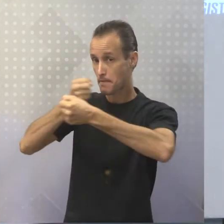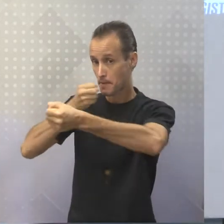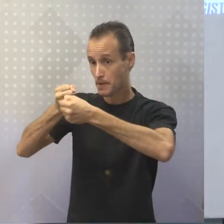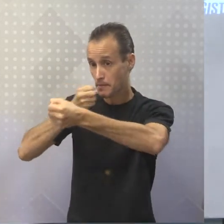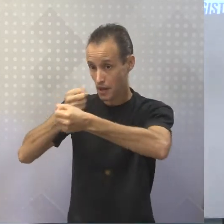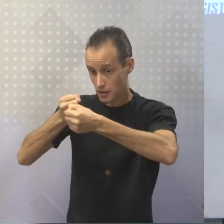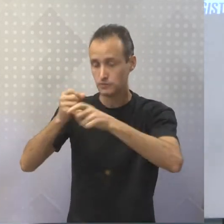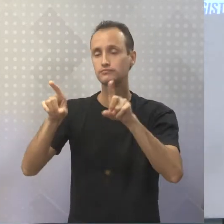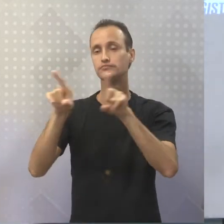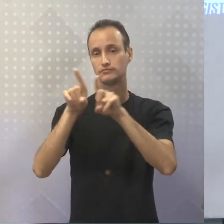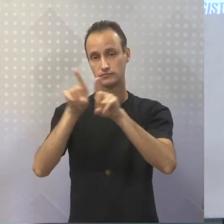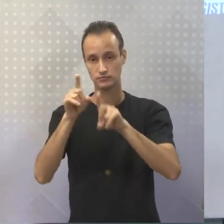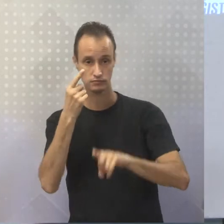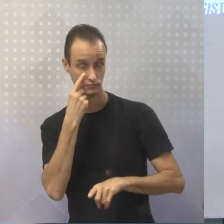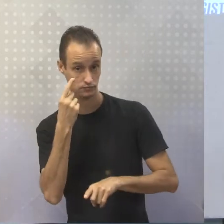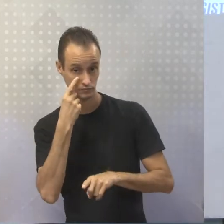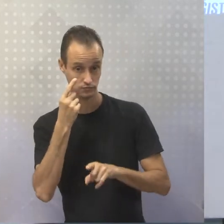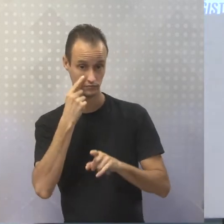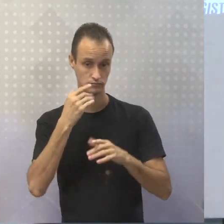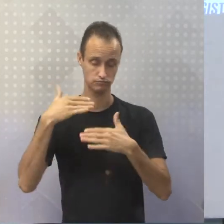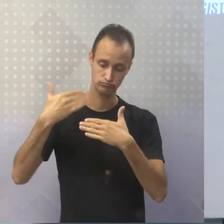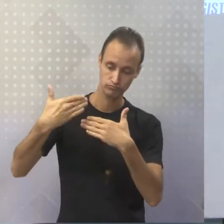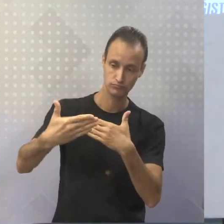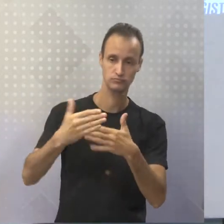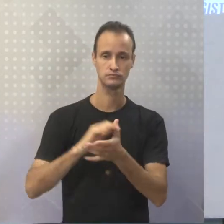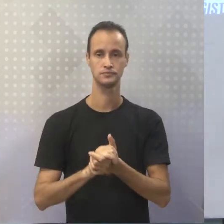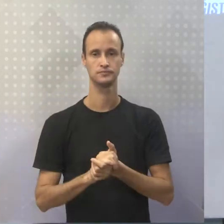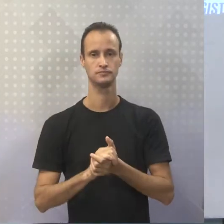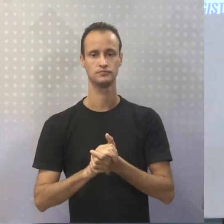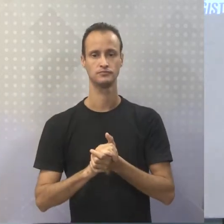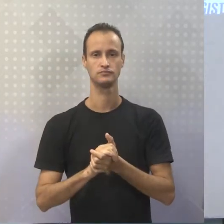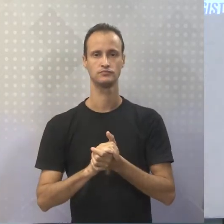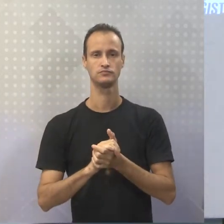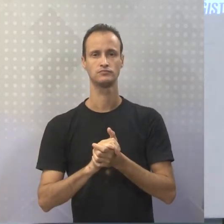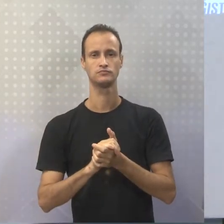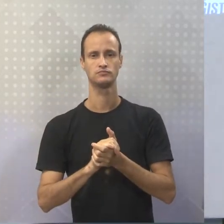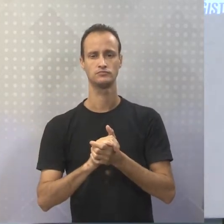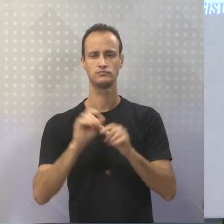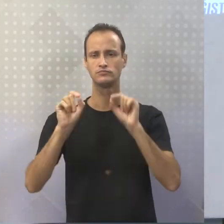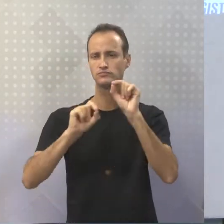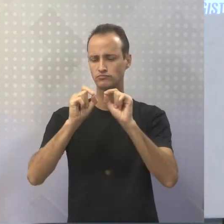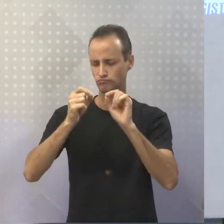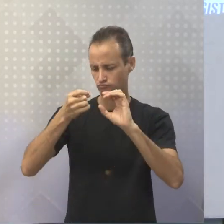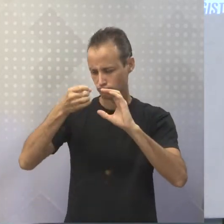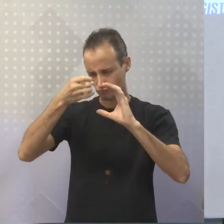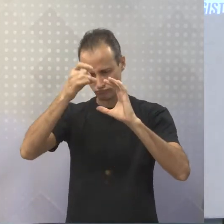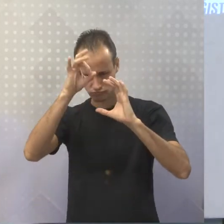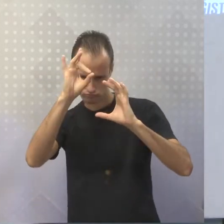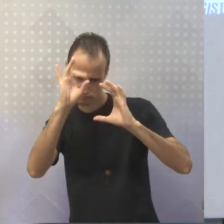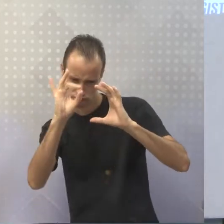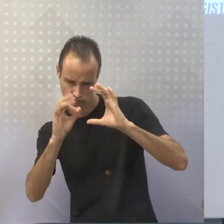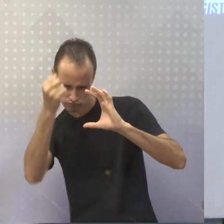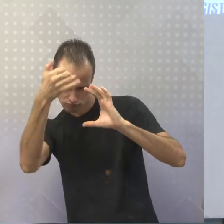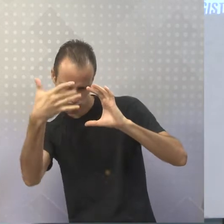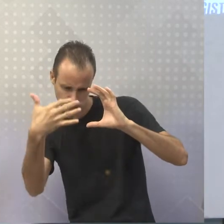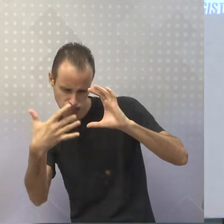no decorrer da nossa aula. A reportagem vai além disso pelo grau de detalhamento